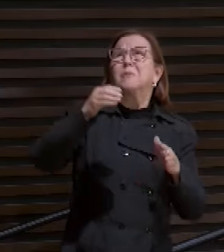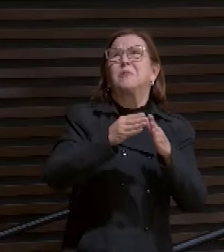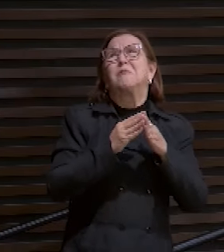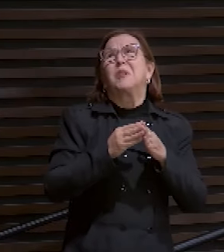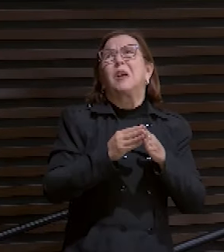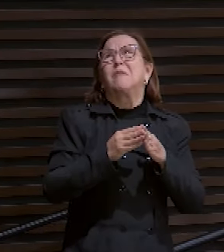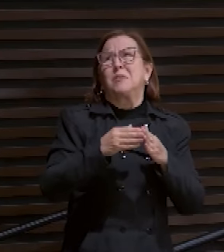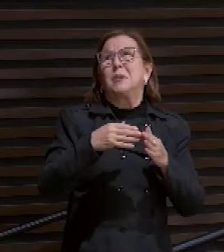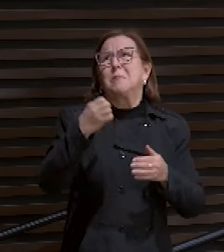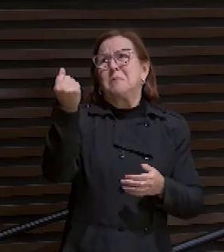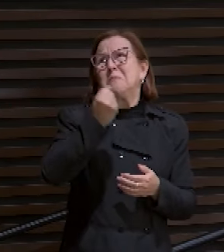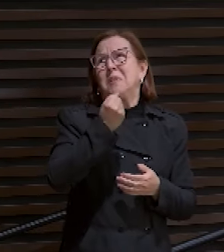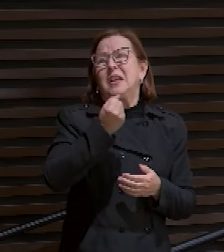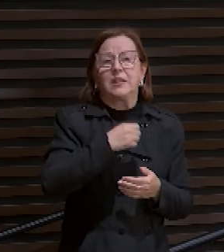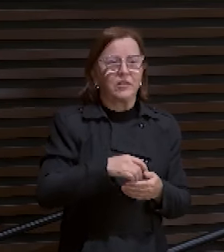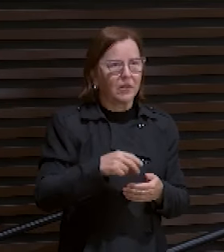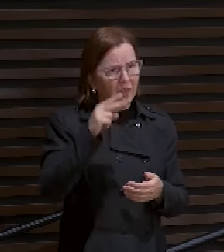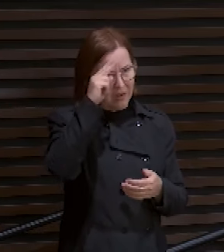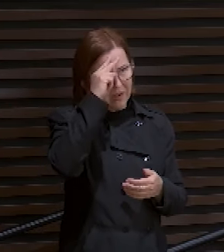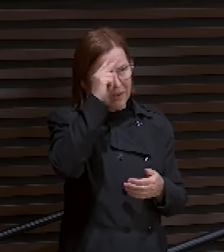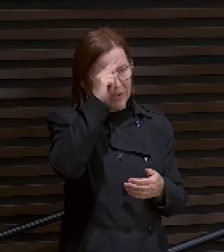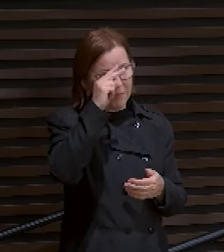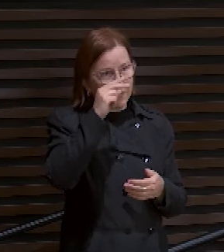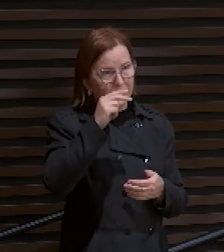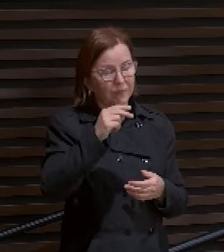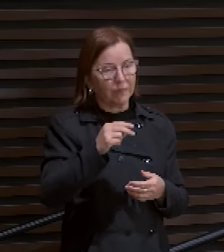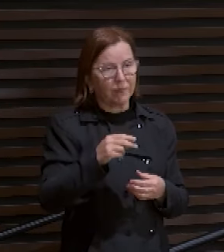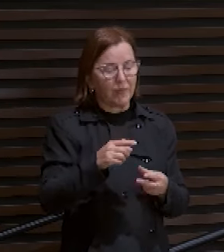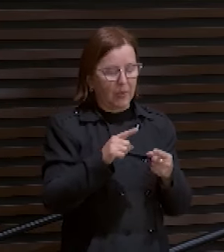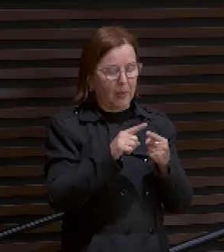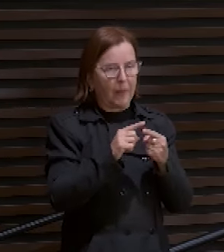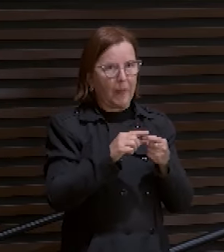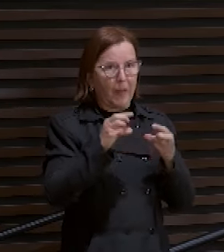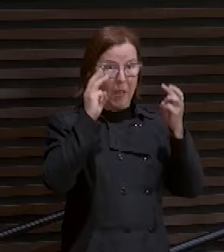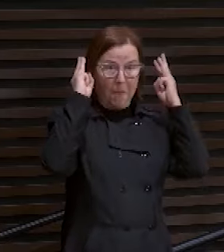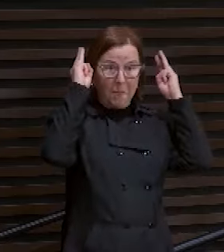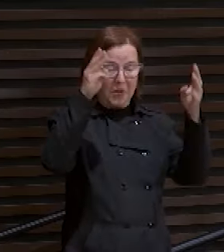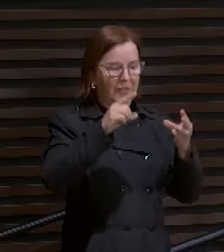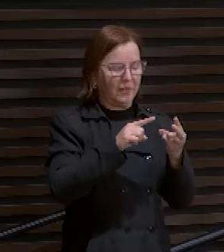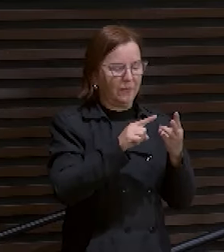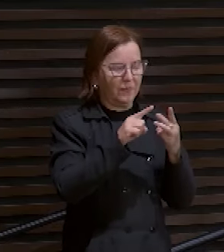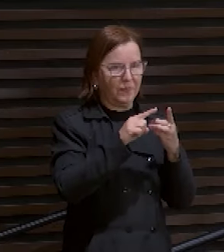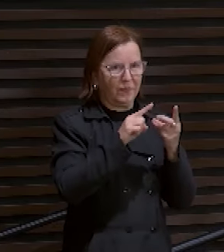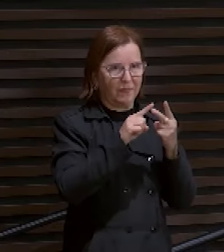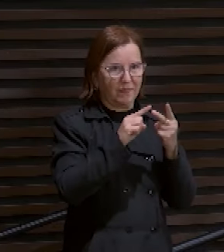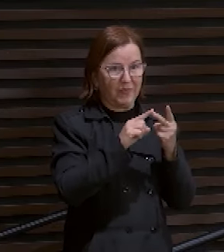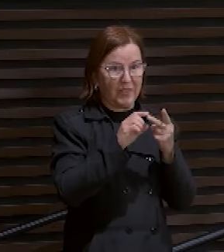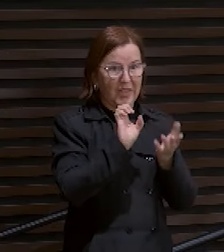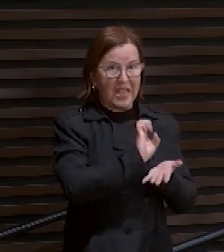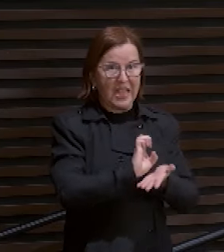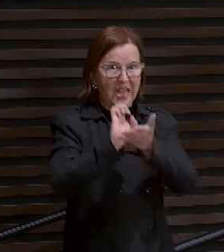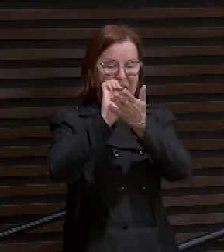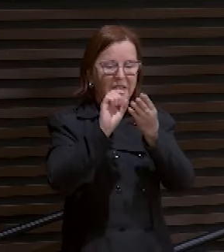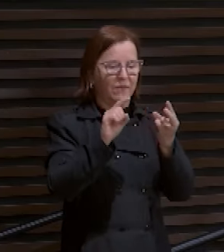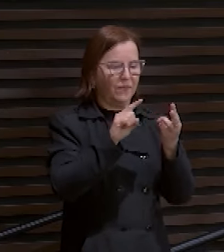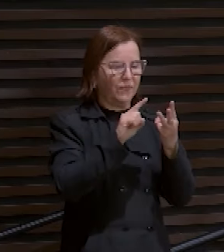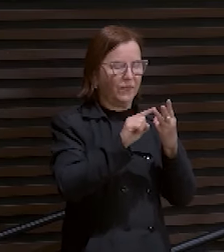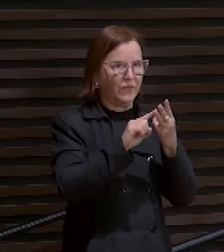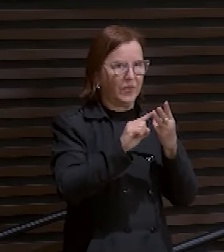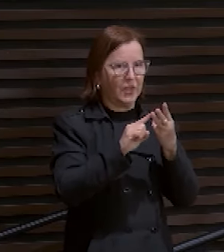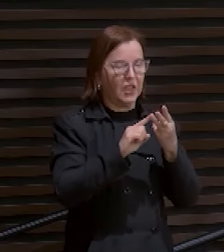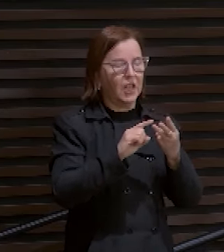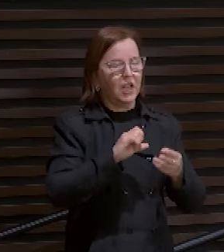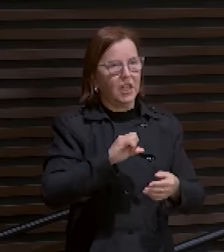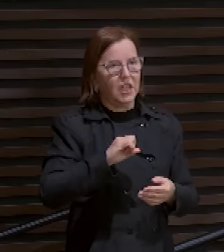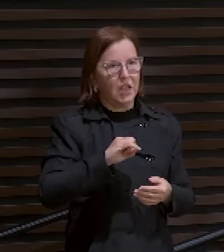Pessoal dos pais aí. Moisés. Elias. E Jonas. Que